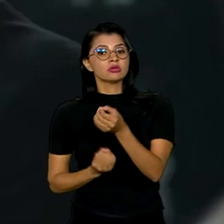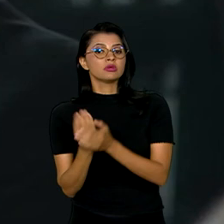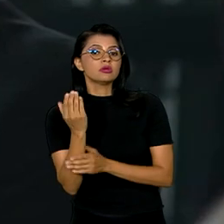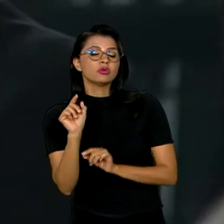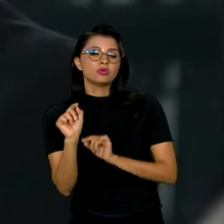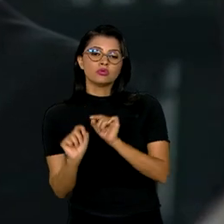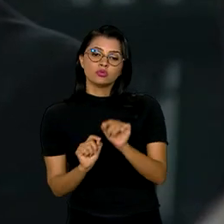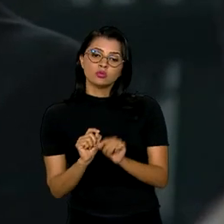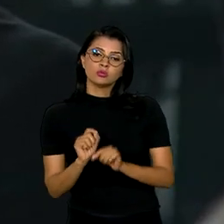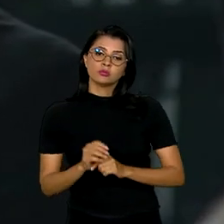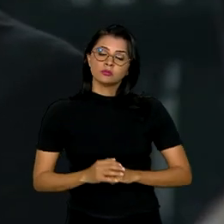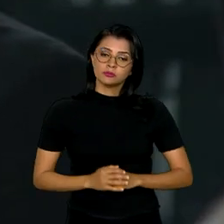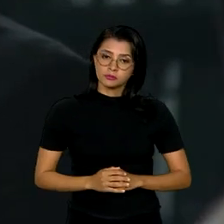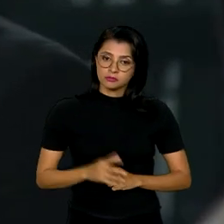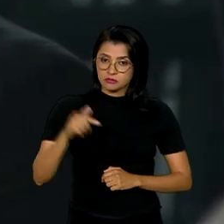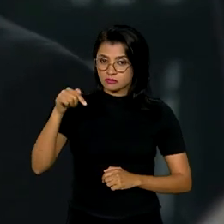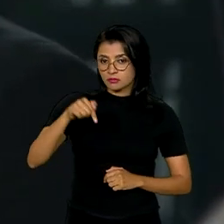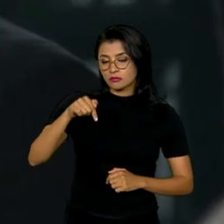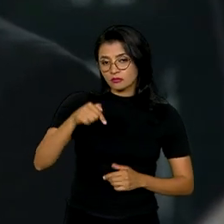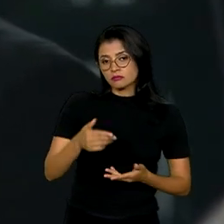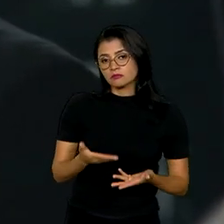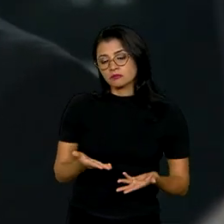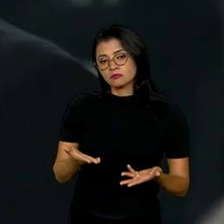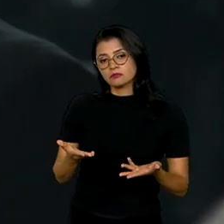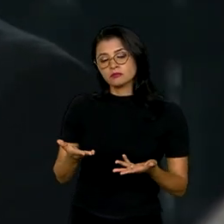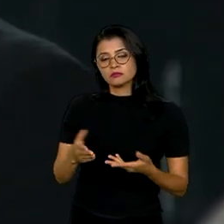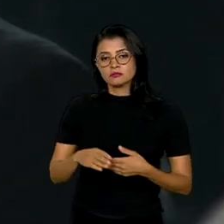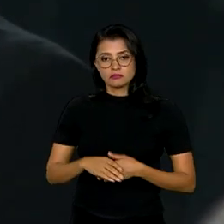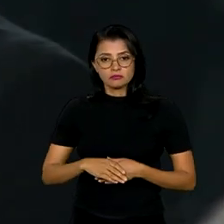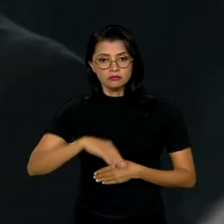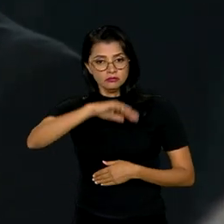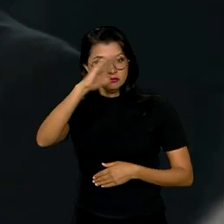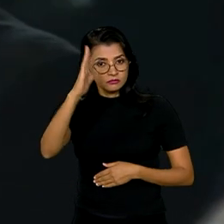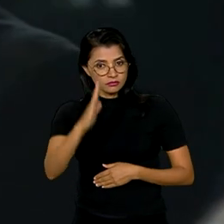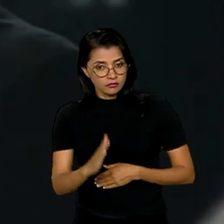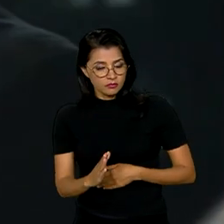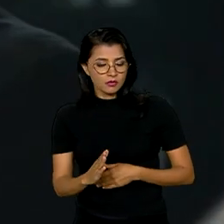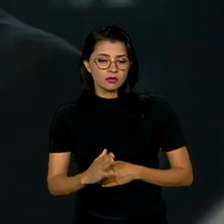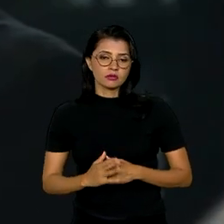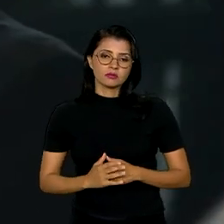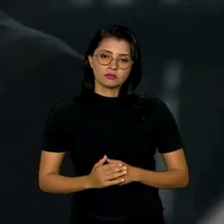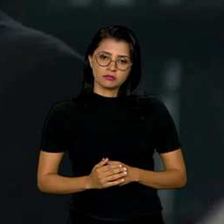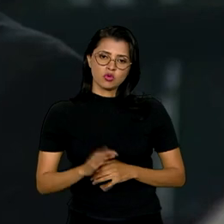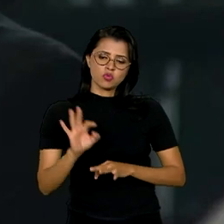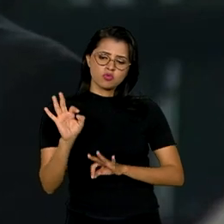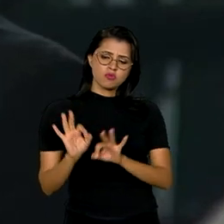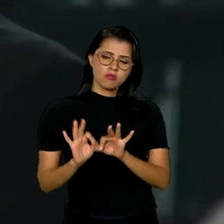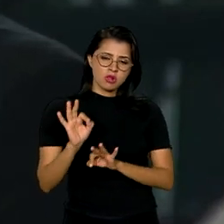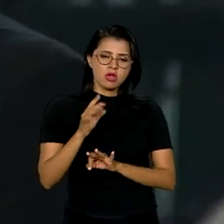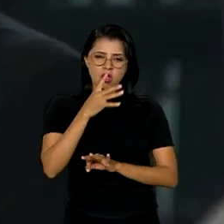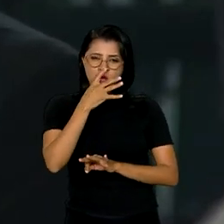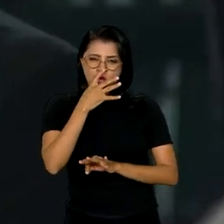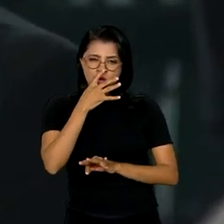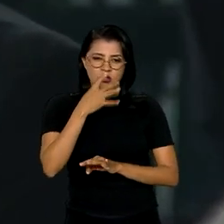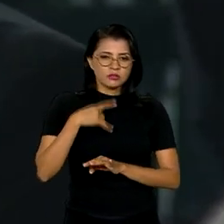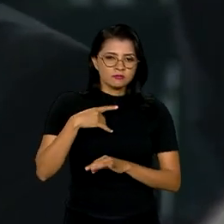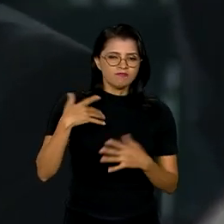aqui no Brasil um plano ousado,